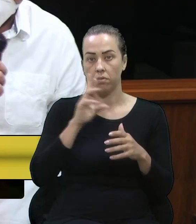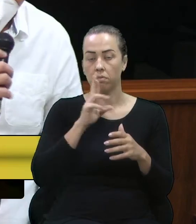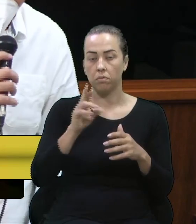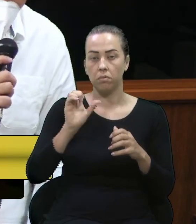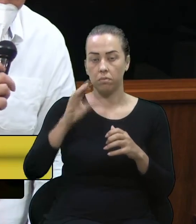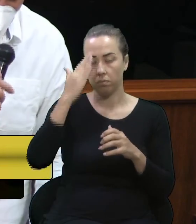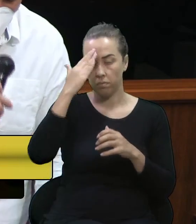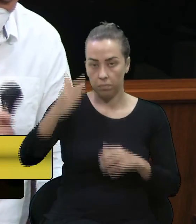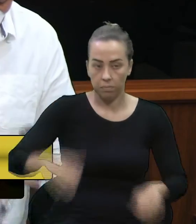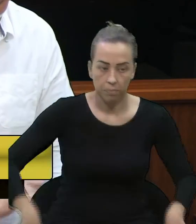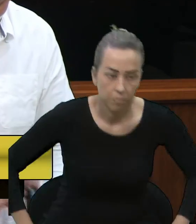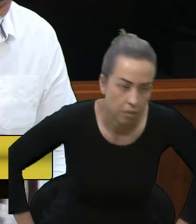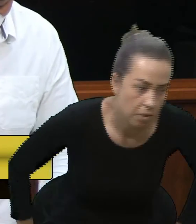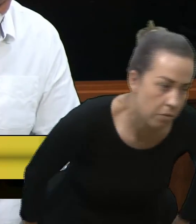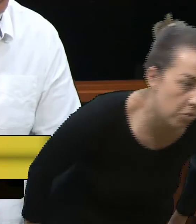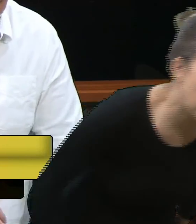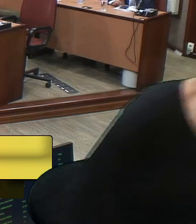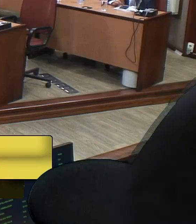Era isso. Obrigado, senhor presidente.